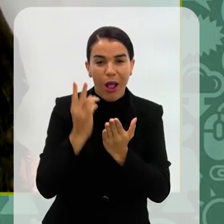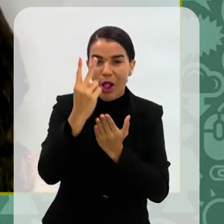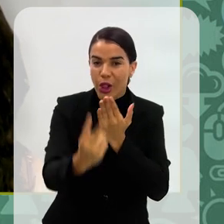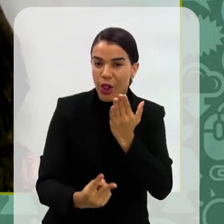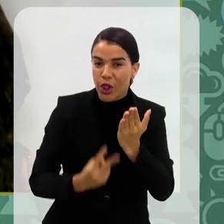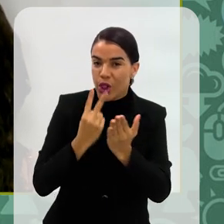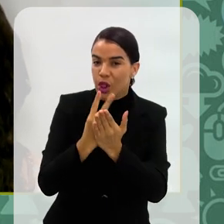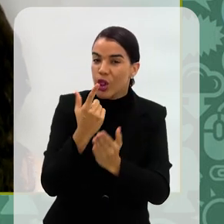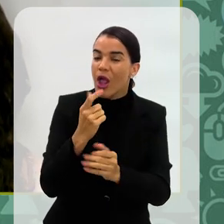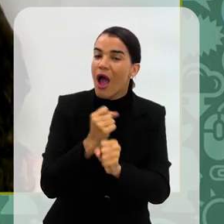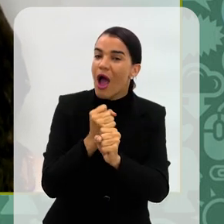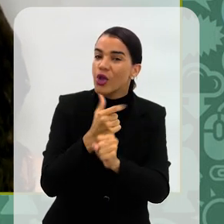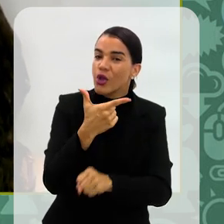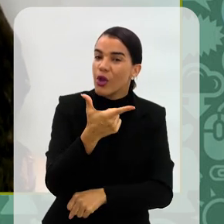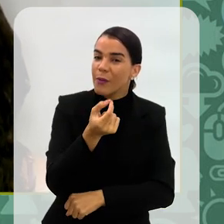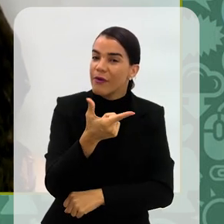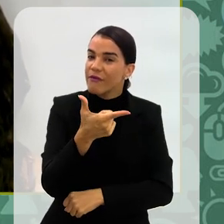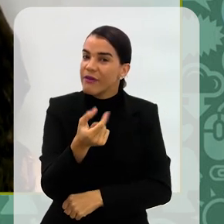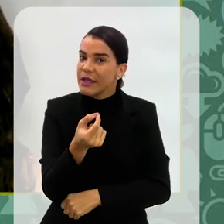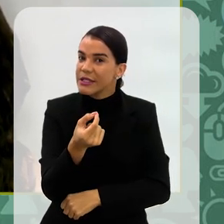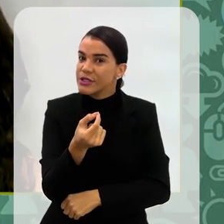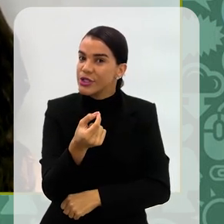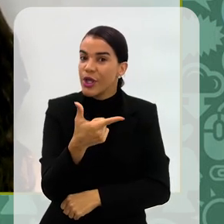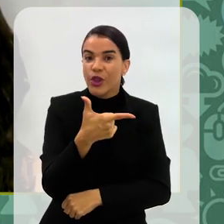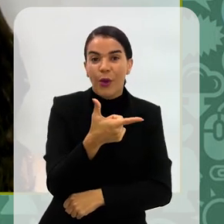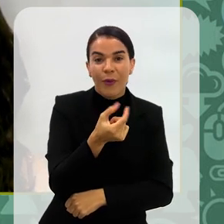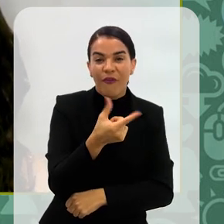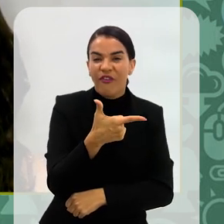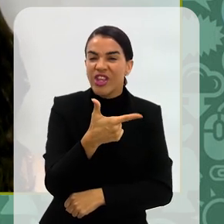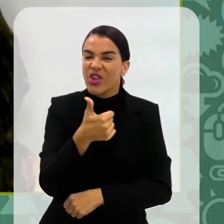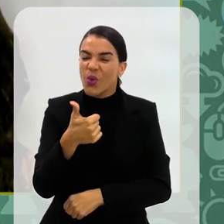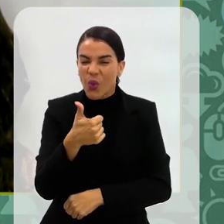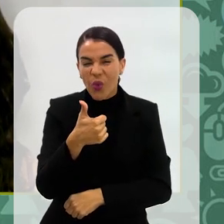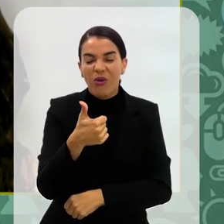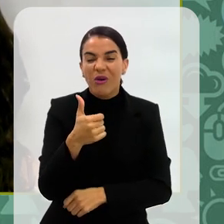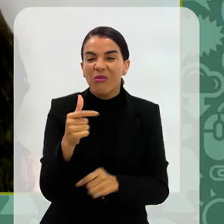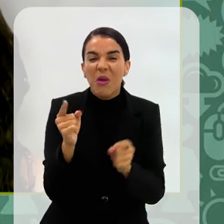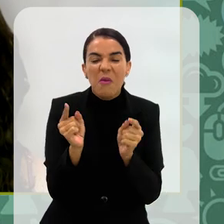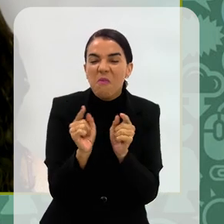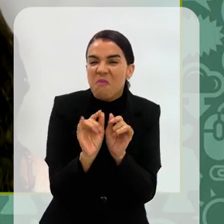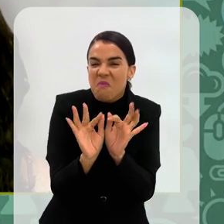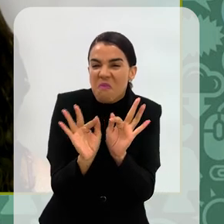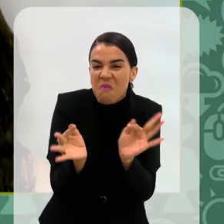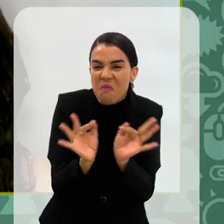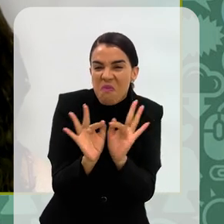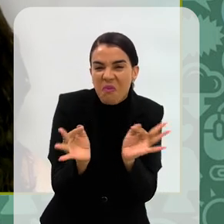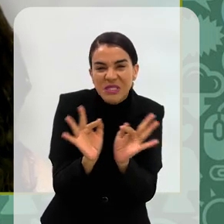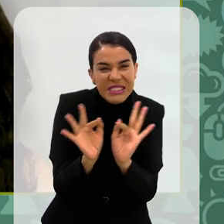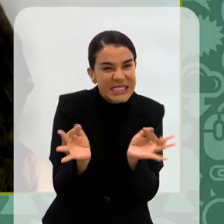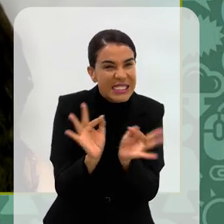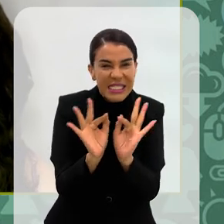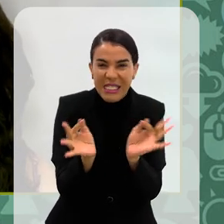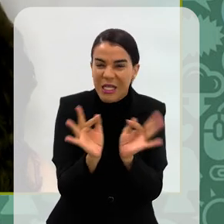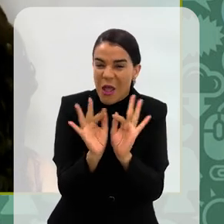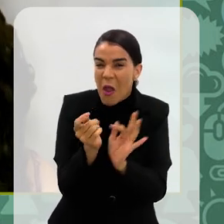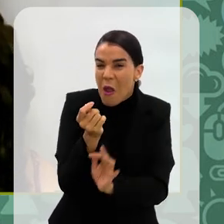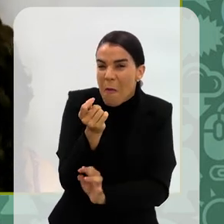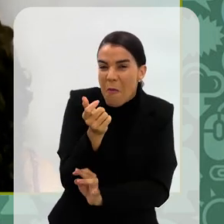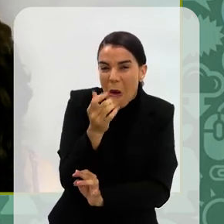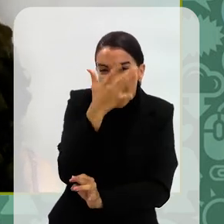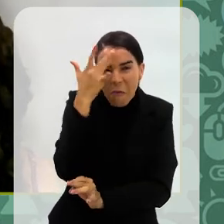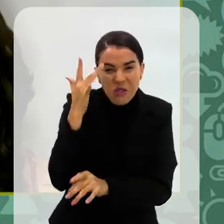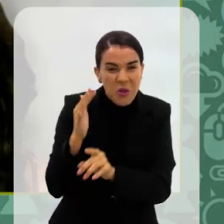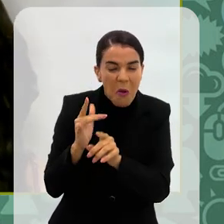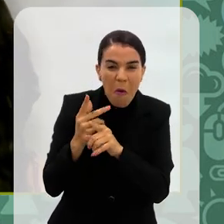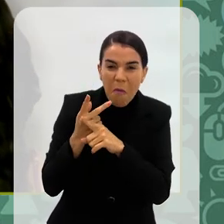2020, se não me engano, em 2020. 2021 teve uma bem pequenininha. pequena, é. Sim,